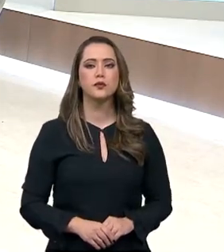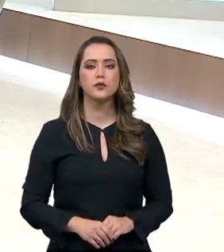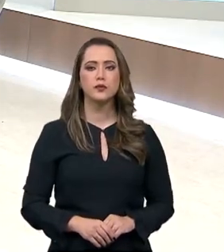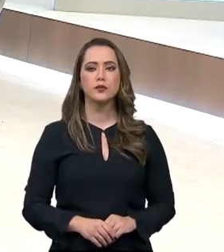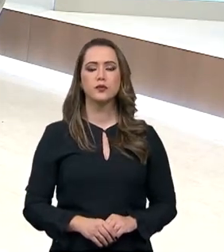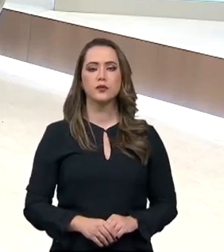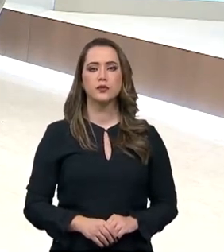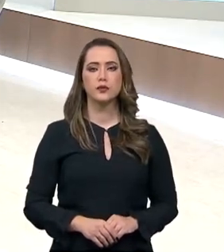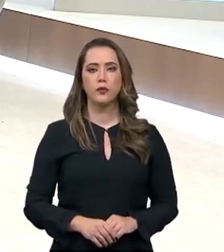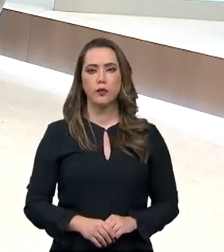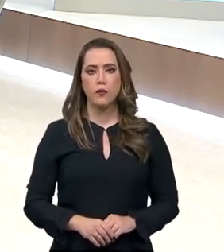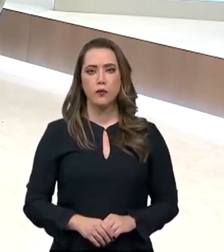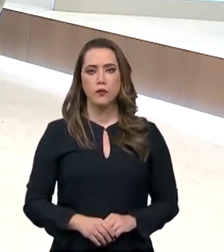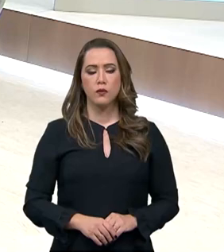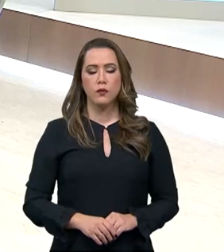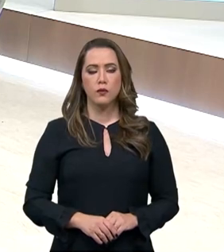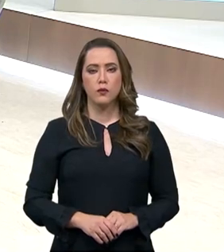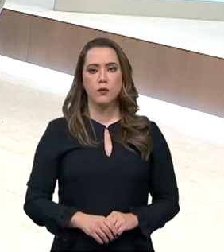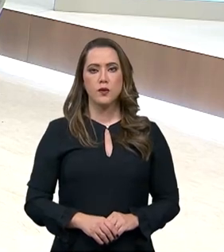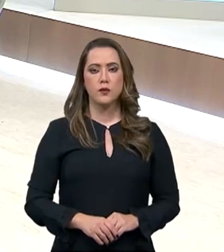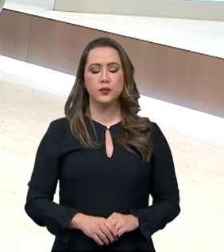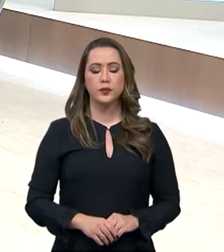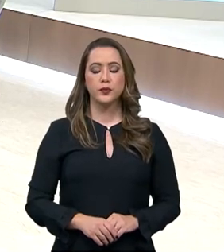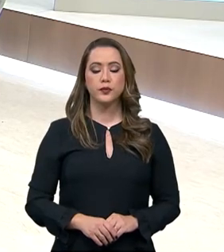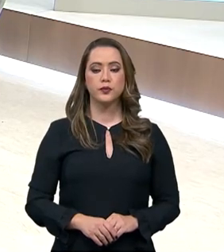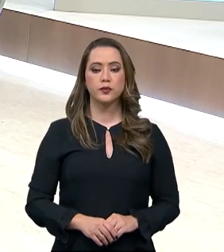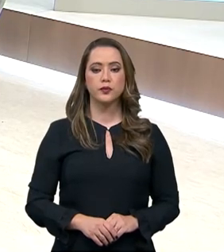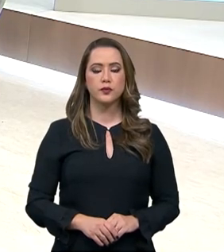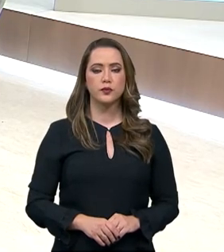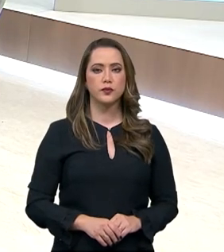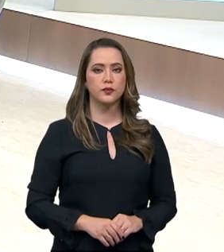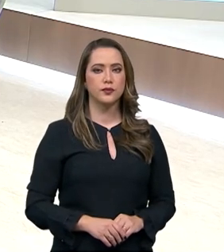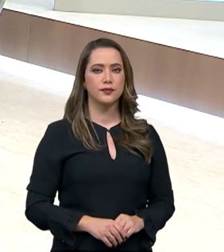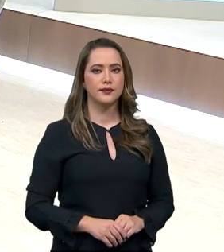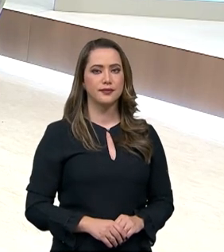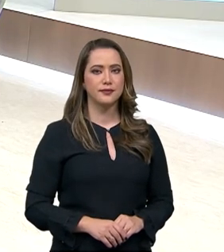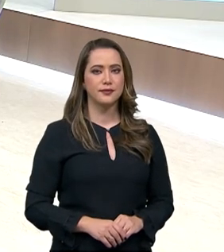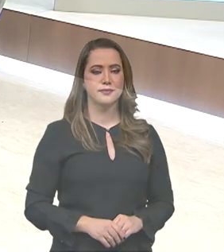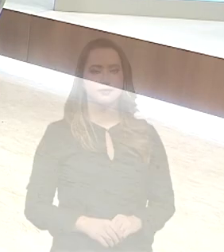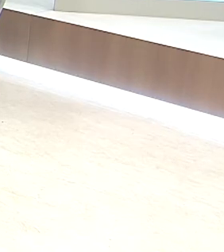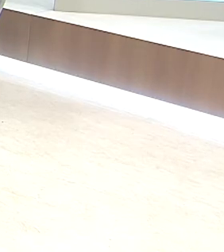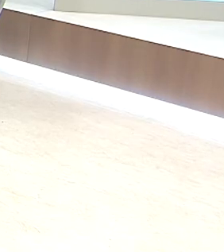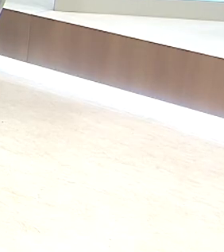Legendas Quintena Coelho